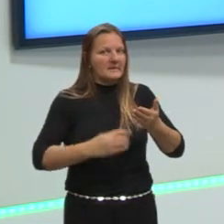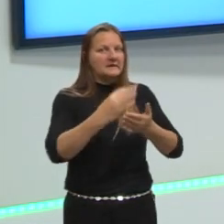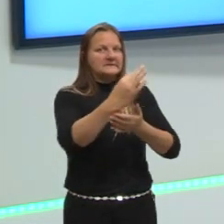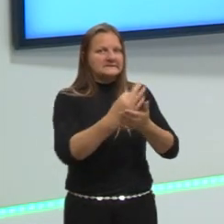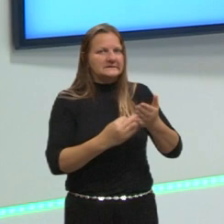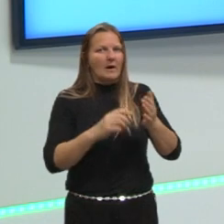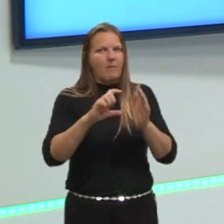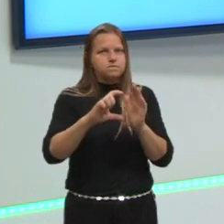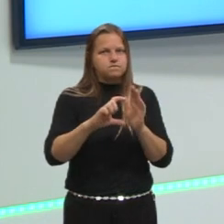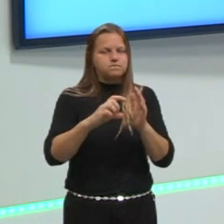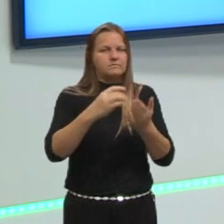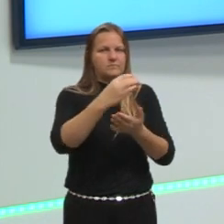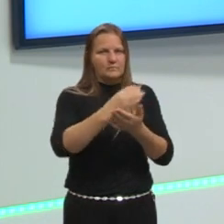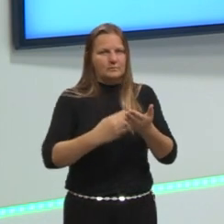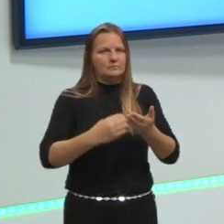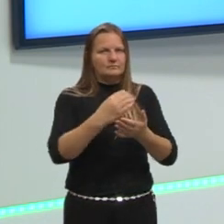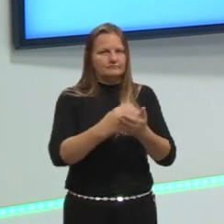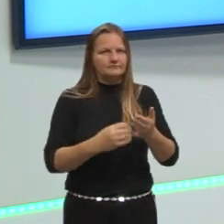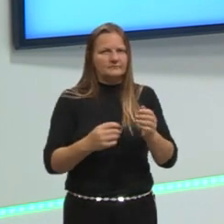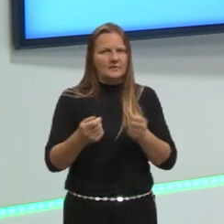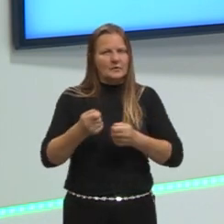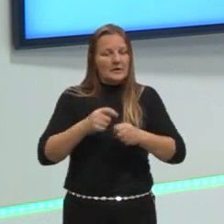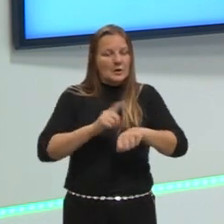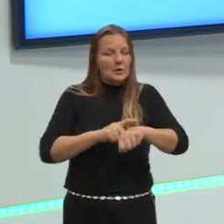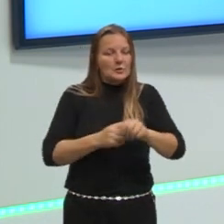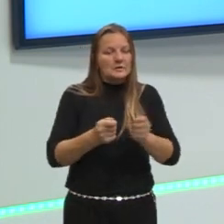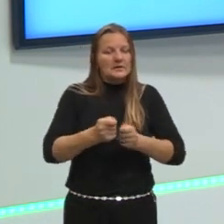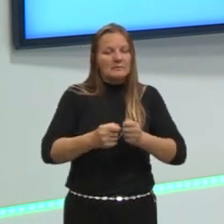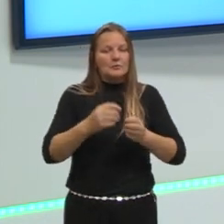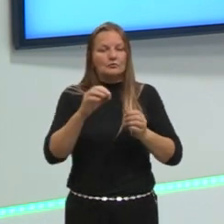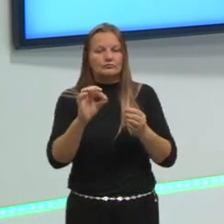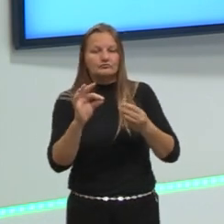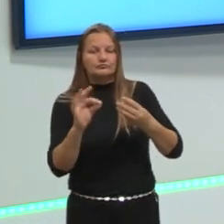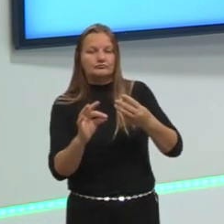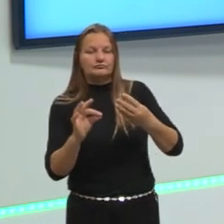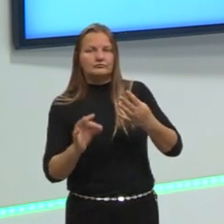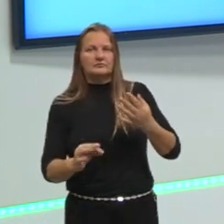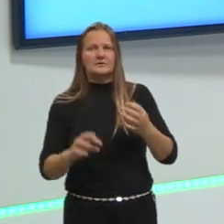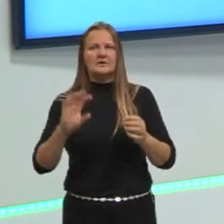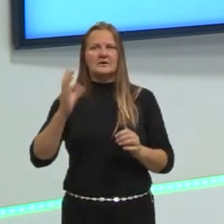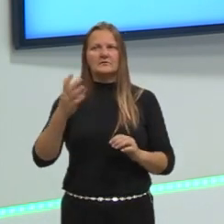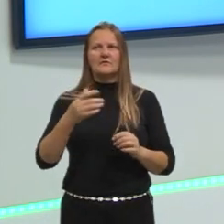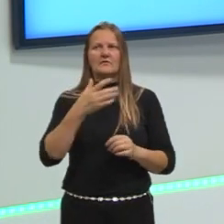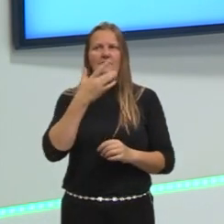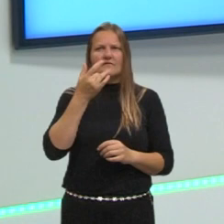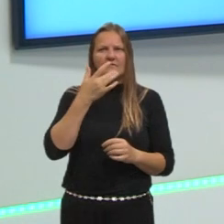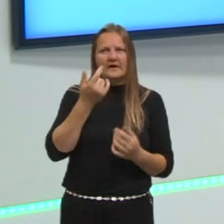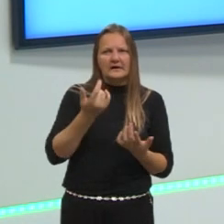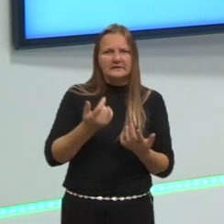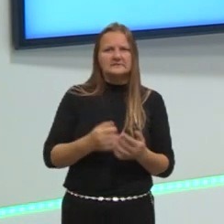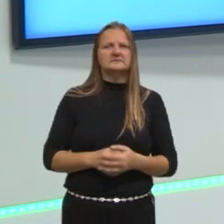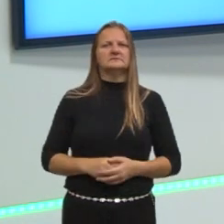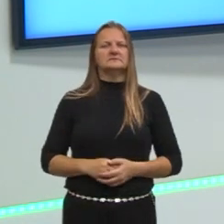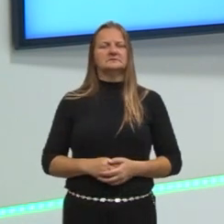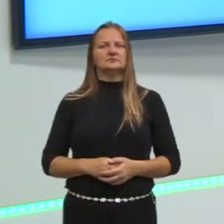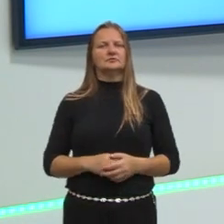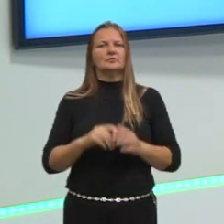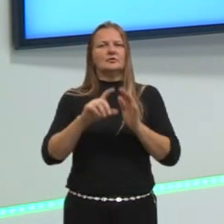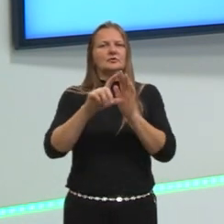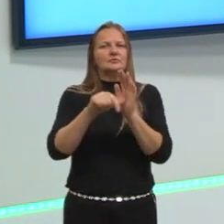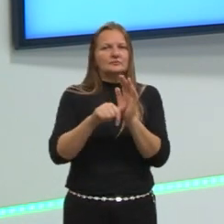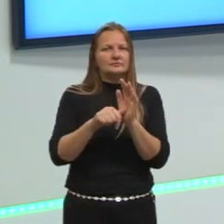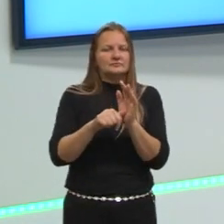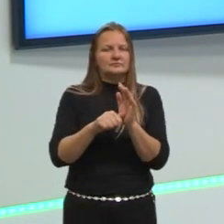extensas. Então, faça uma gestão do seu tempo. Primeiro, resolva as que você acha mais fácil, mais